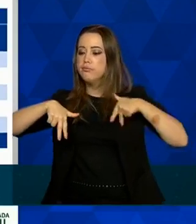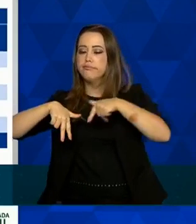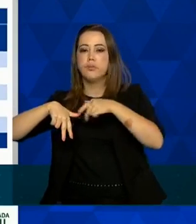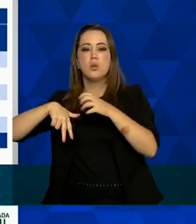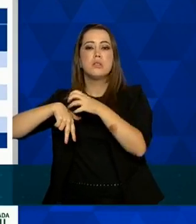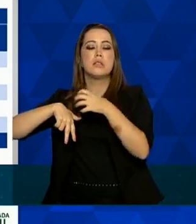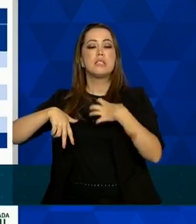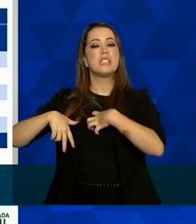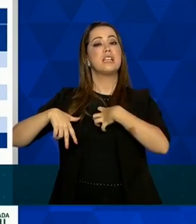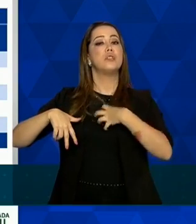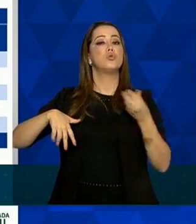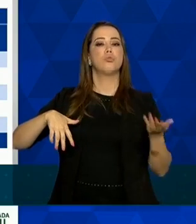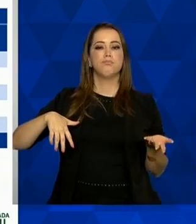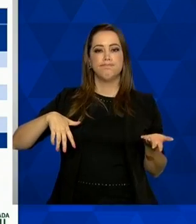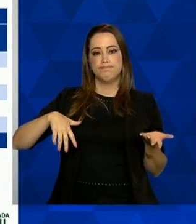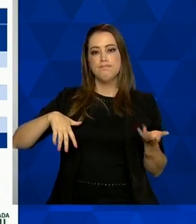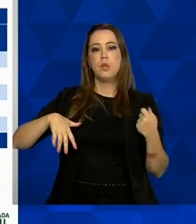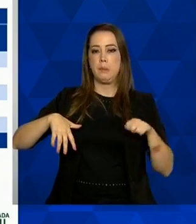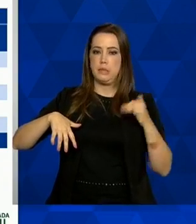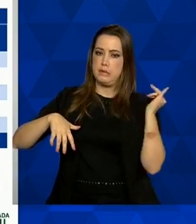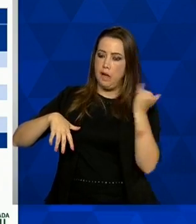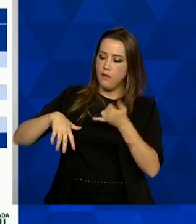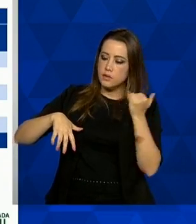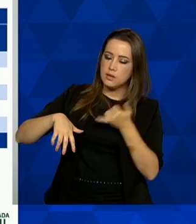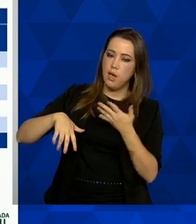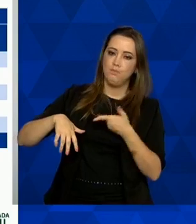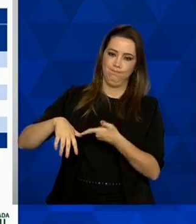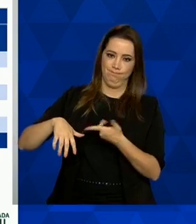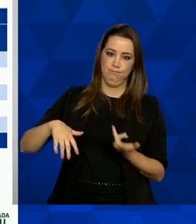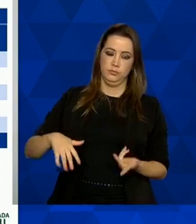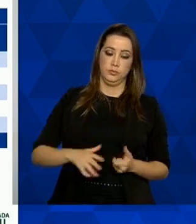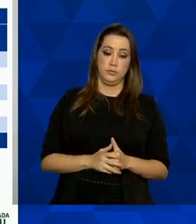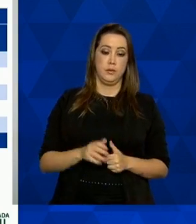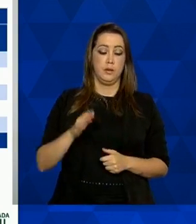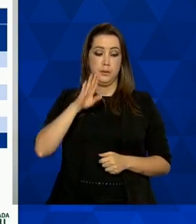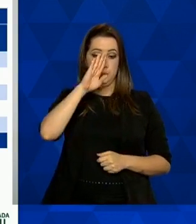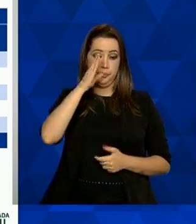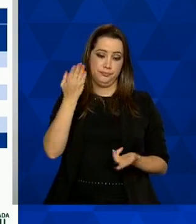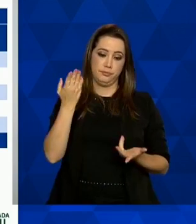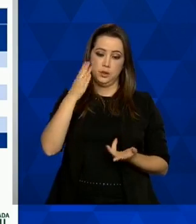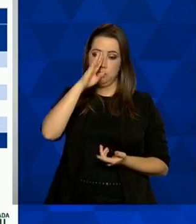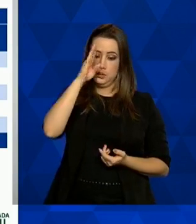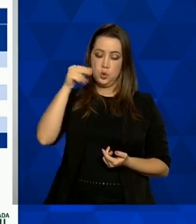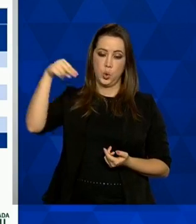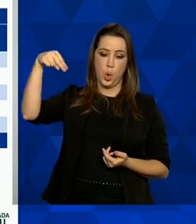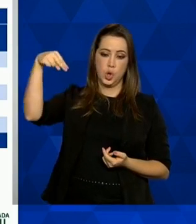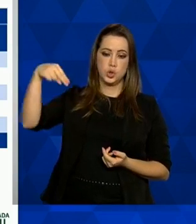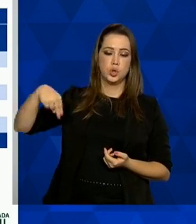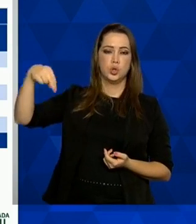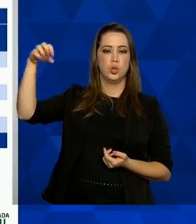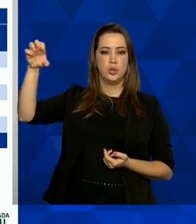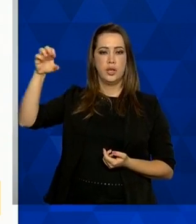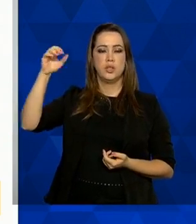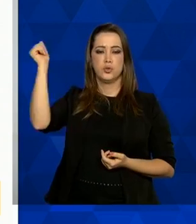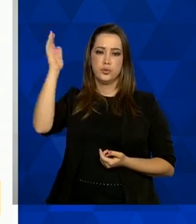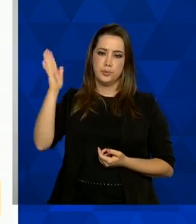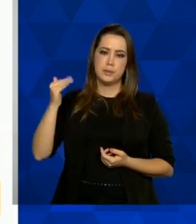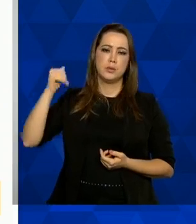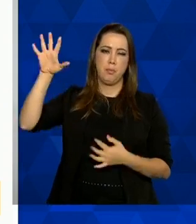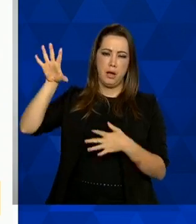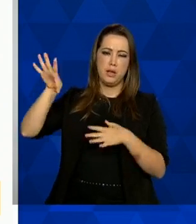% dos municípios já reportaram casos principalmente nas regiões norte e nordeste do Brasil próximo